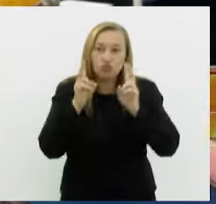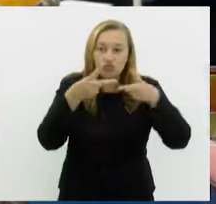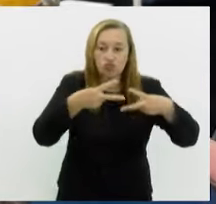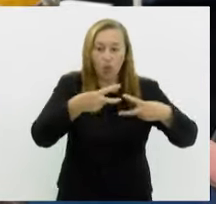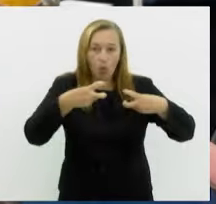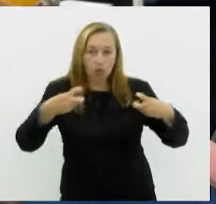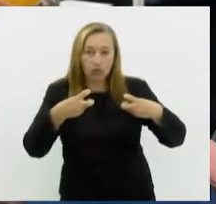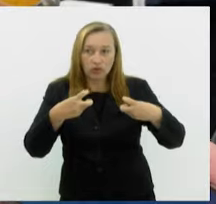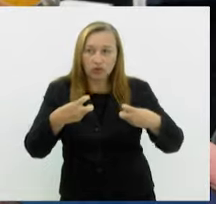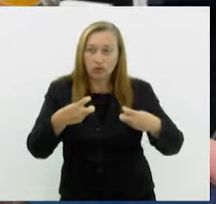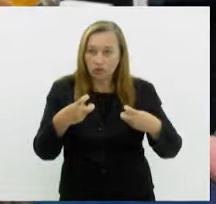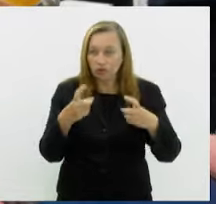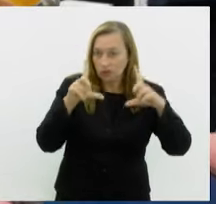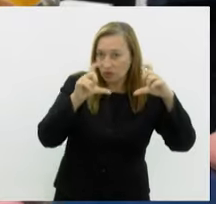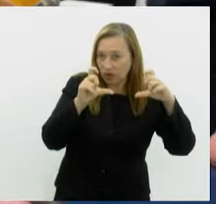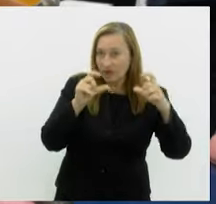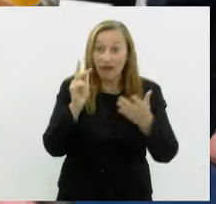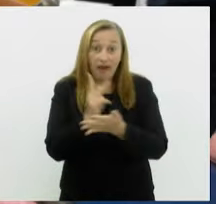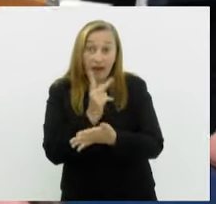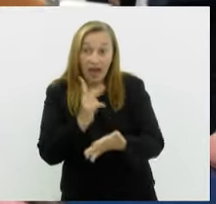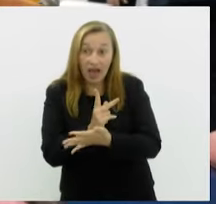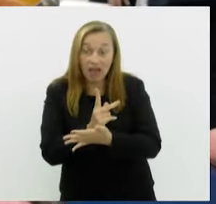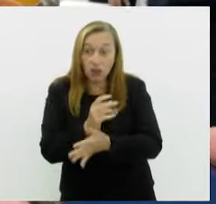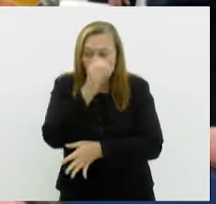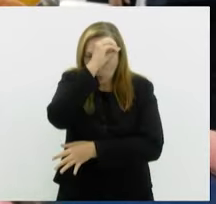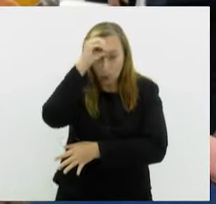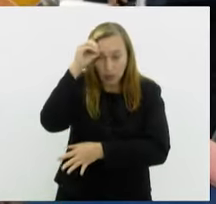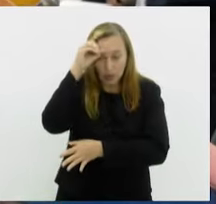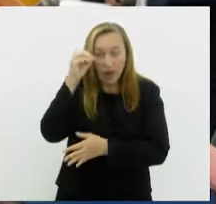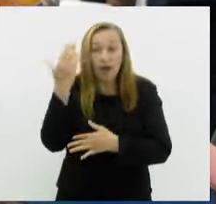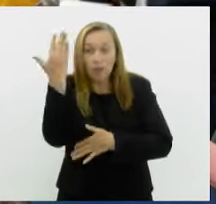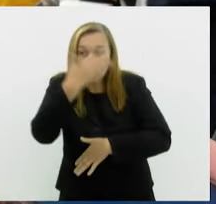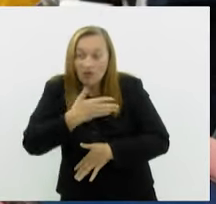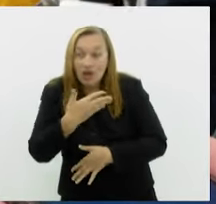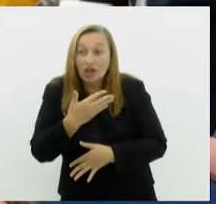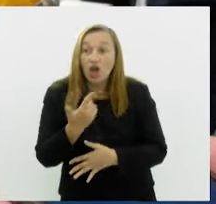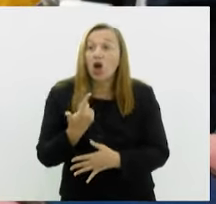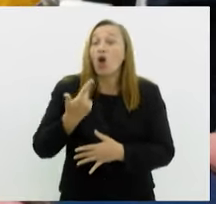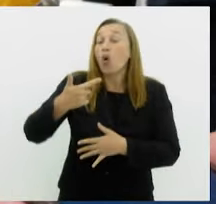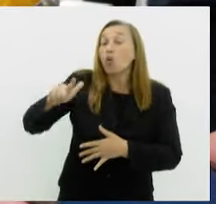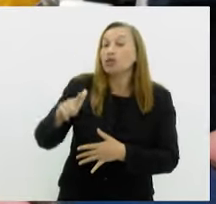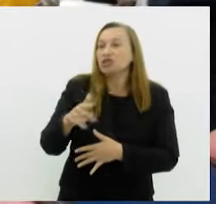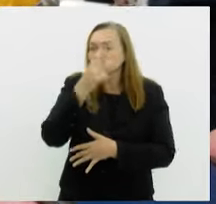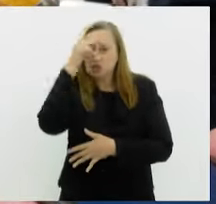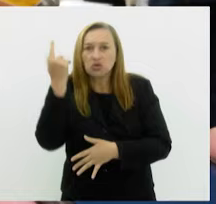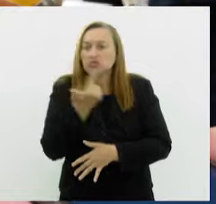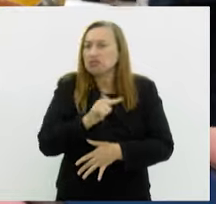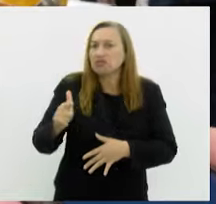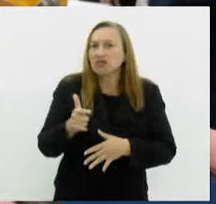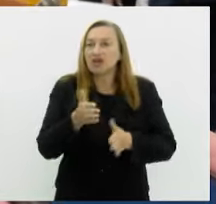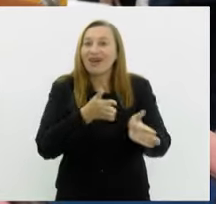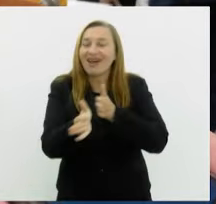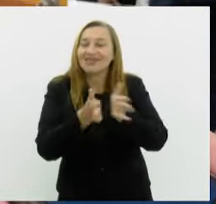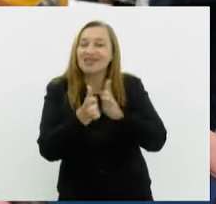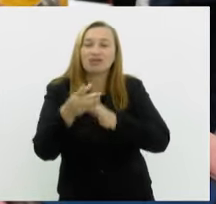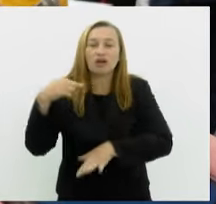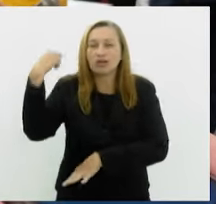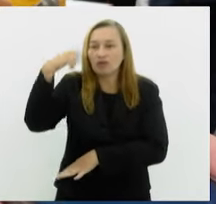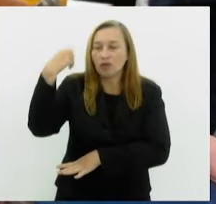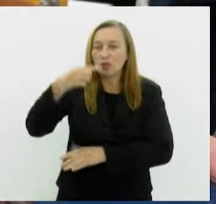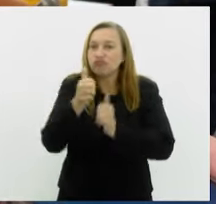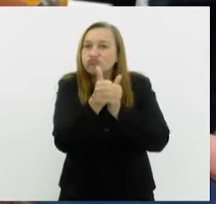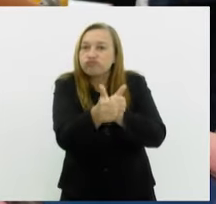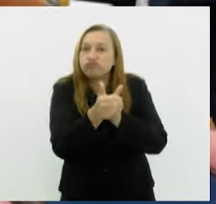equivocados, onde a inocência da pessoa é provada, fora aquelas pessoas que não tiveram acesso ao advogado, que não tiveram acesso ao